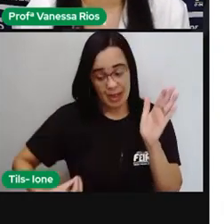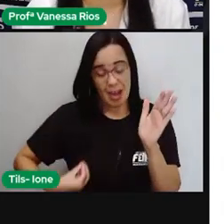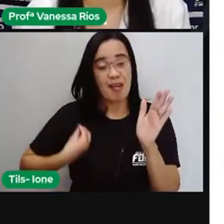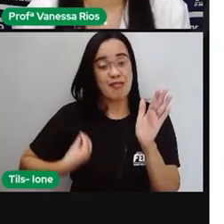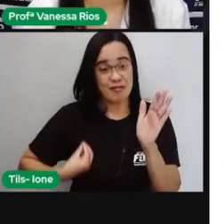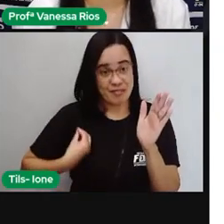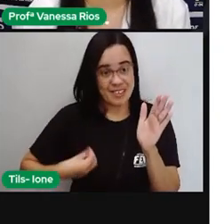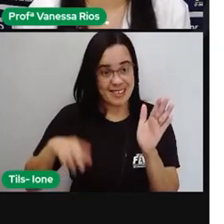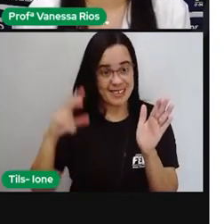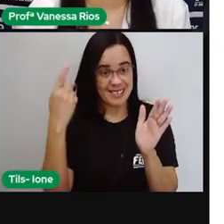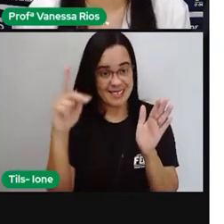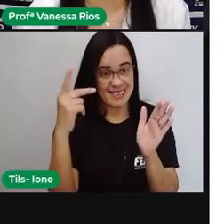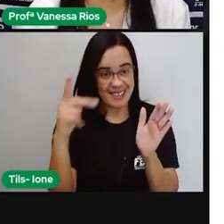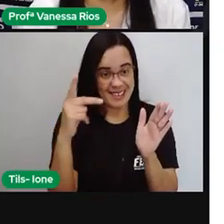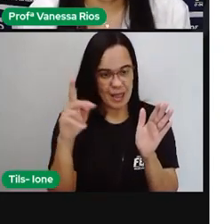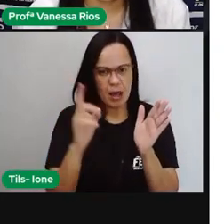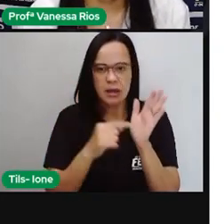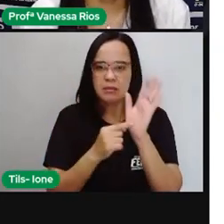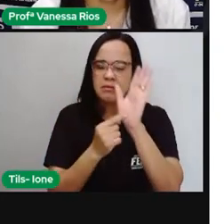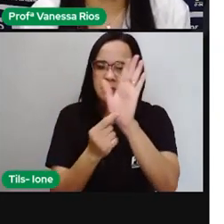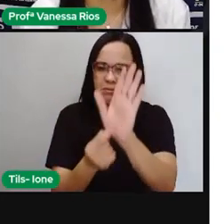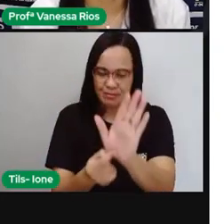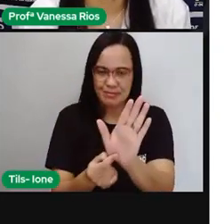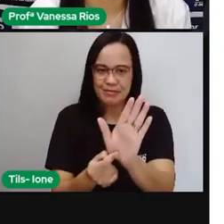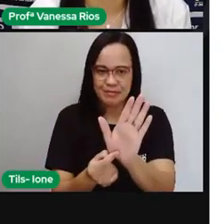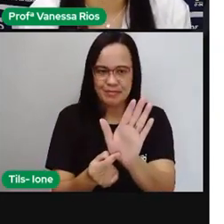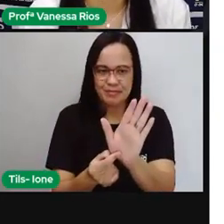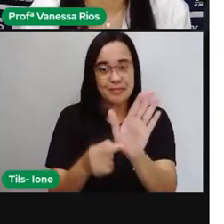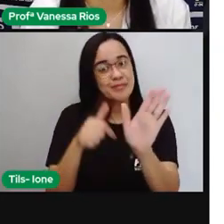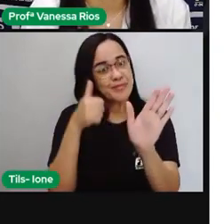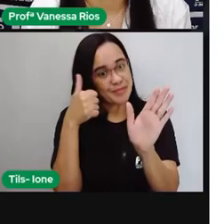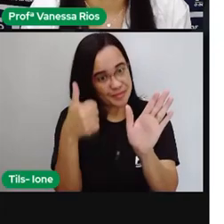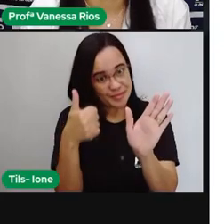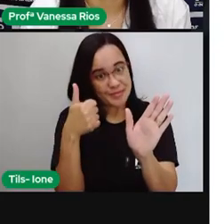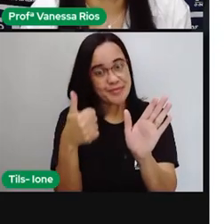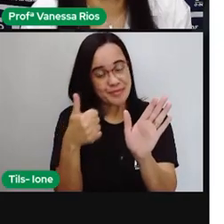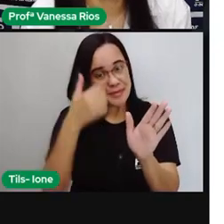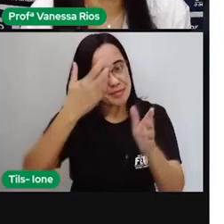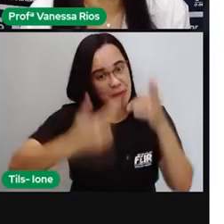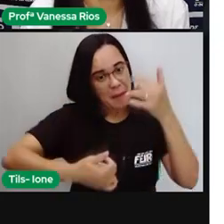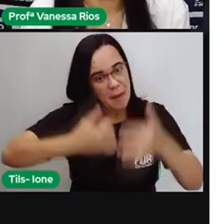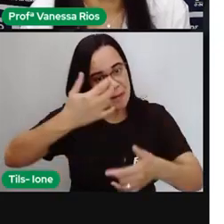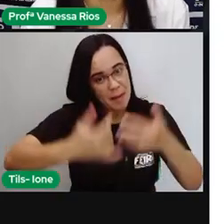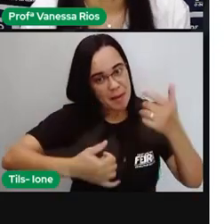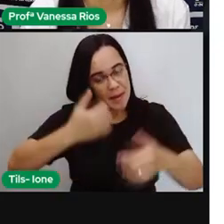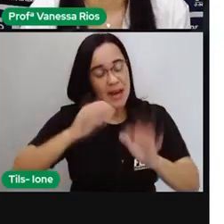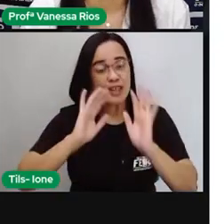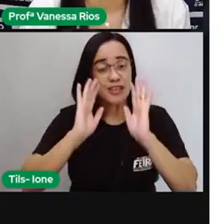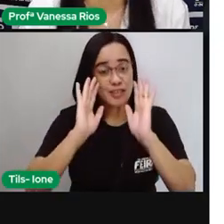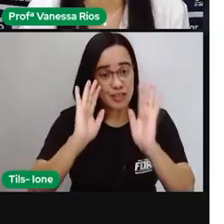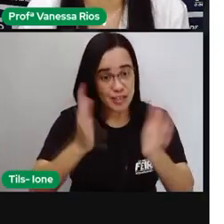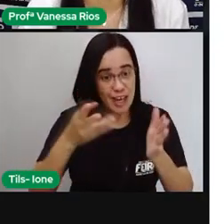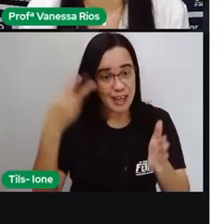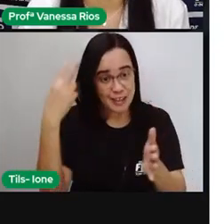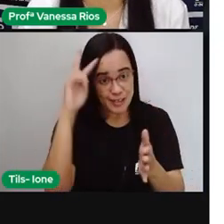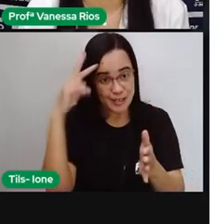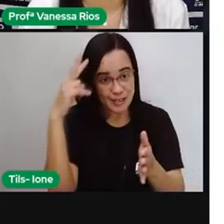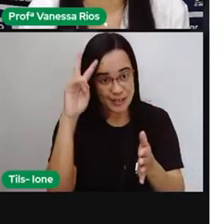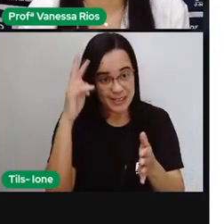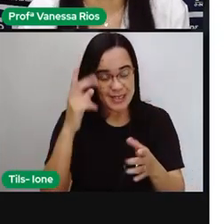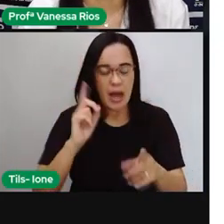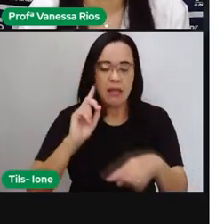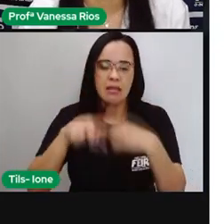então depois de apresentar o alvo né apresentar ali o dono daquela história é feita então a